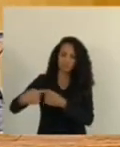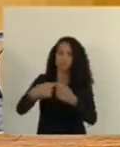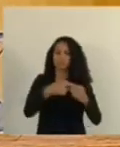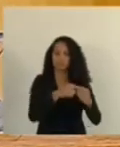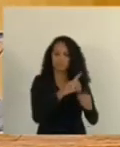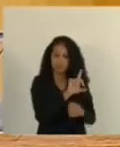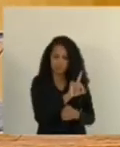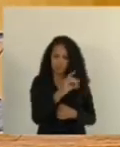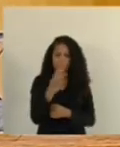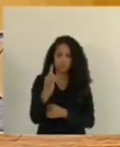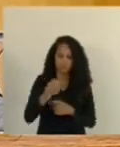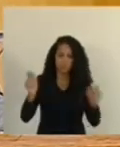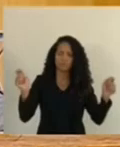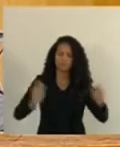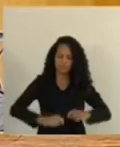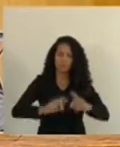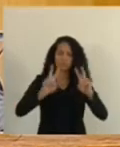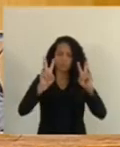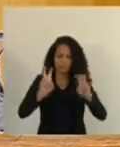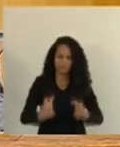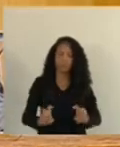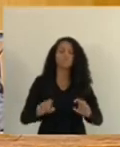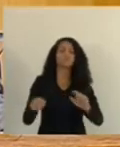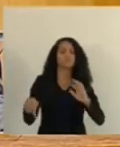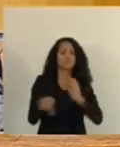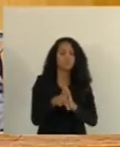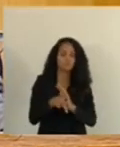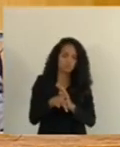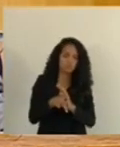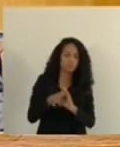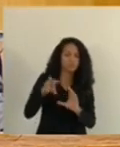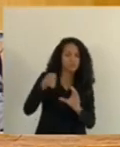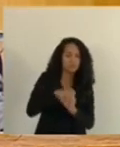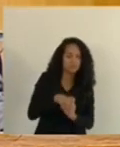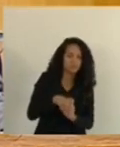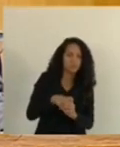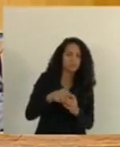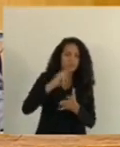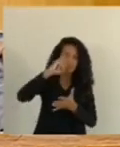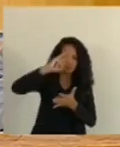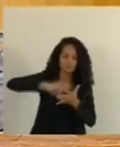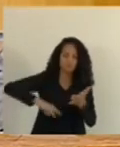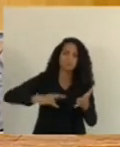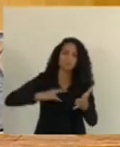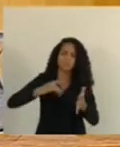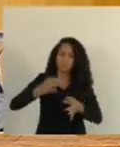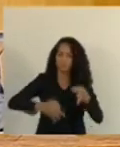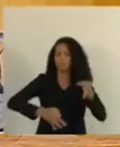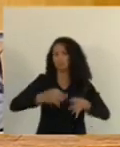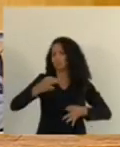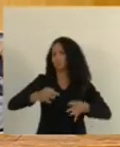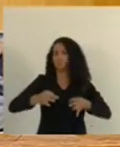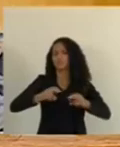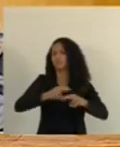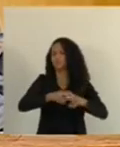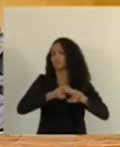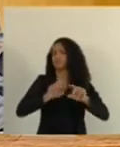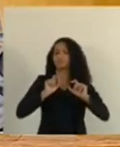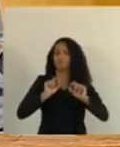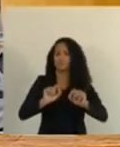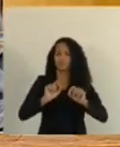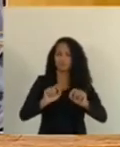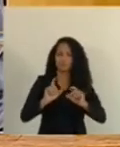competentes para a matéria. E isso existe na nossa Carta Magna, por um justo motivo. Cada